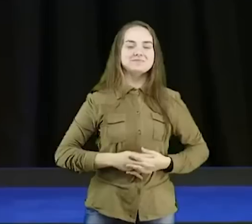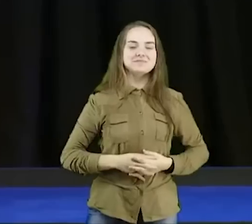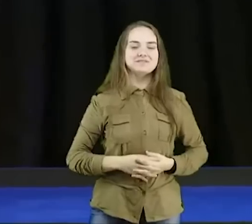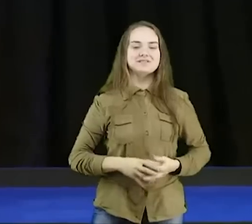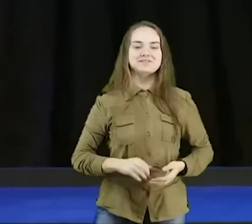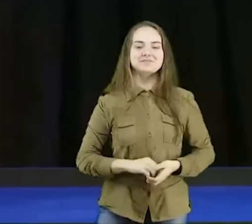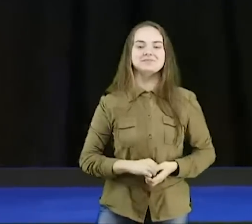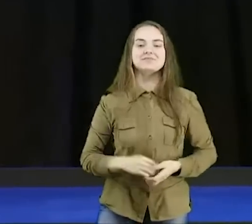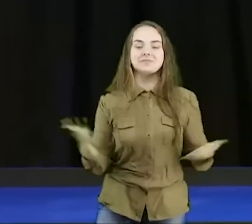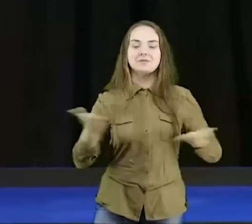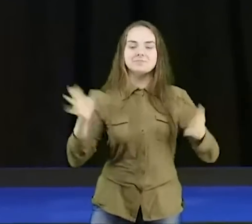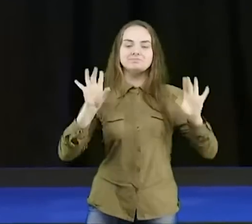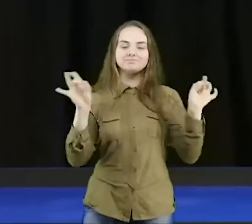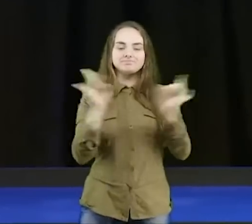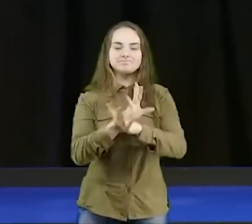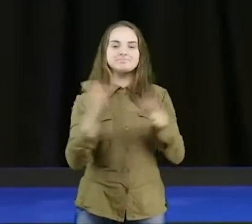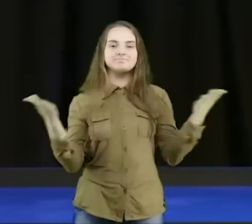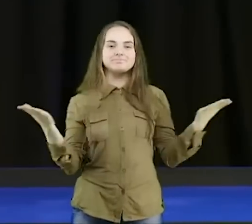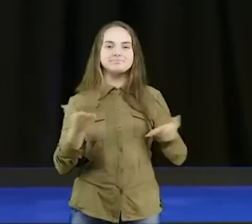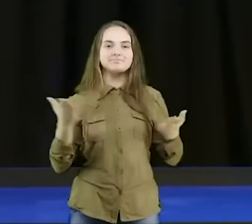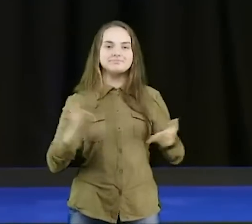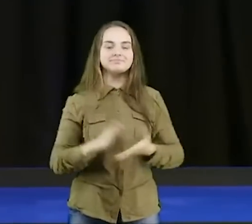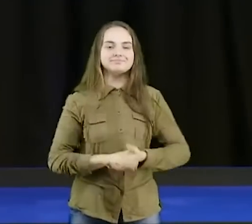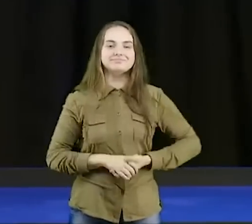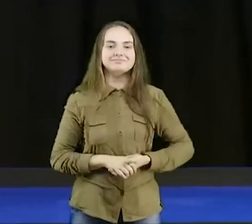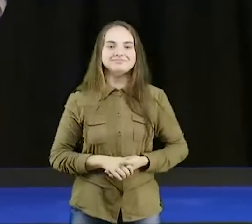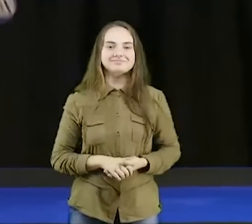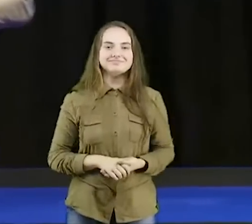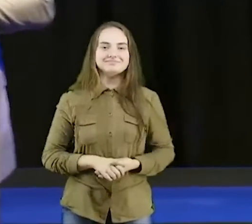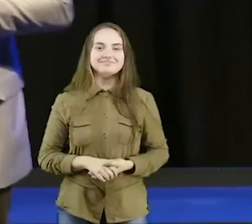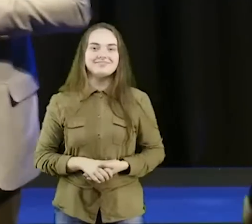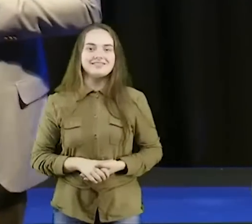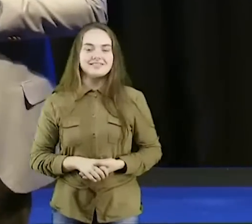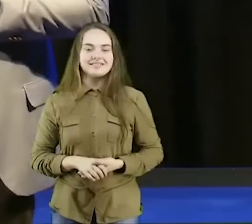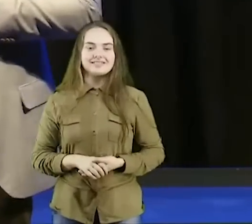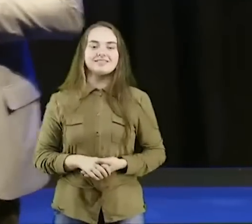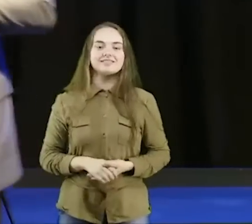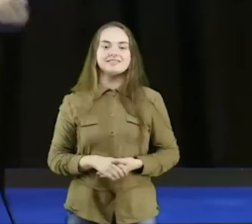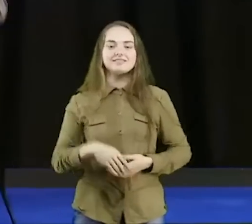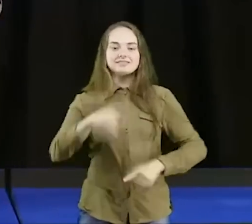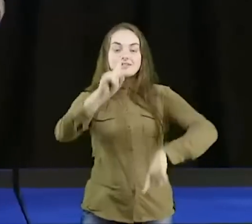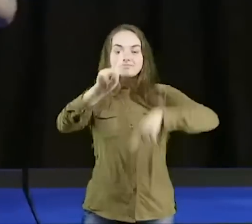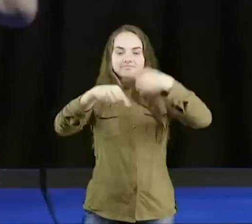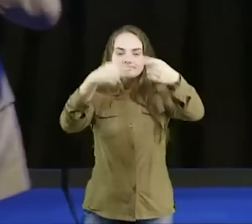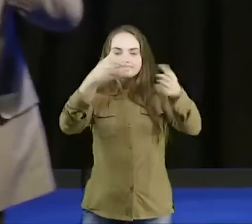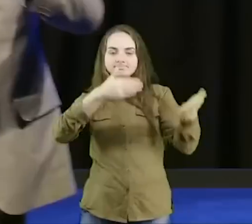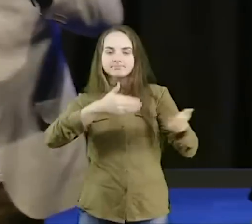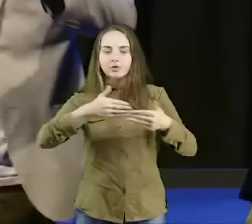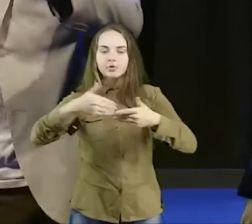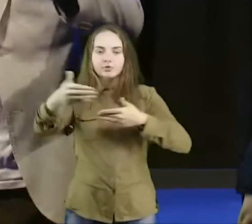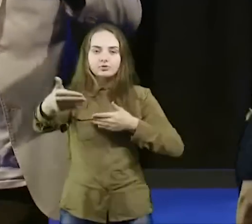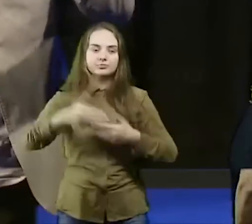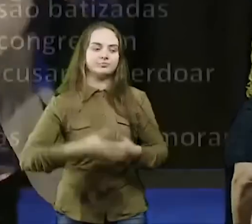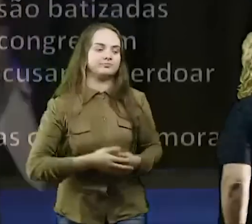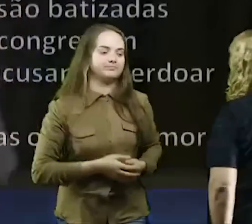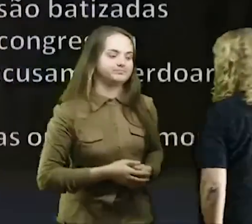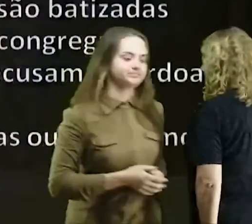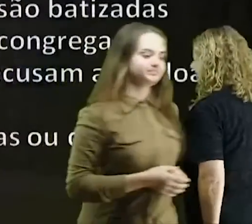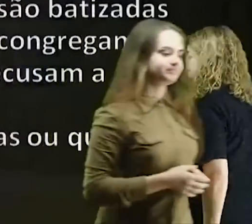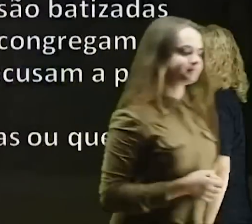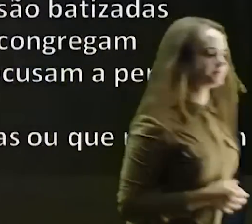bom, eu vou encerrar aqui, porque eu preciso ensinar para vocês, eu continuo semana que vem, o que que dificulta a libertação?